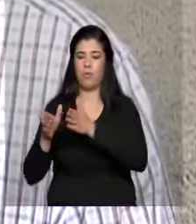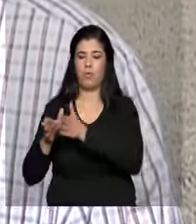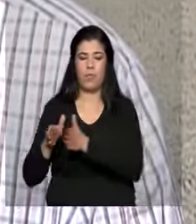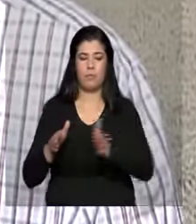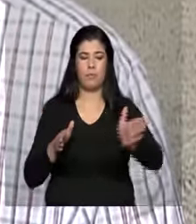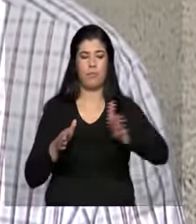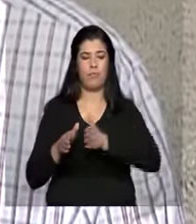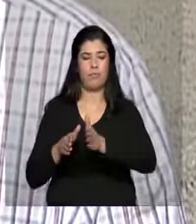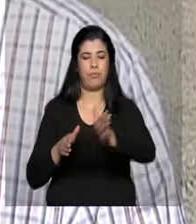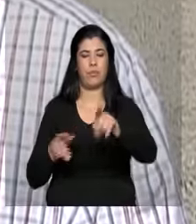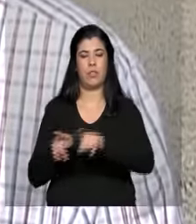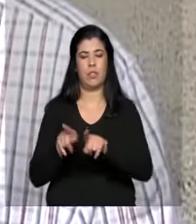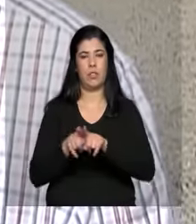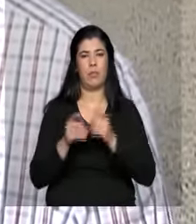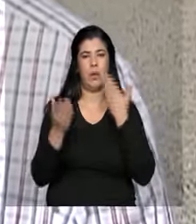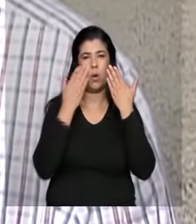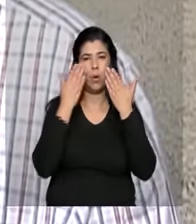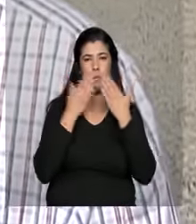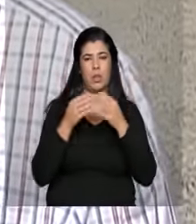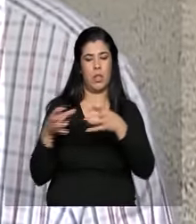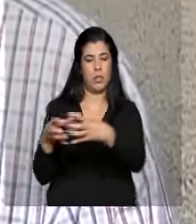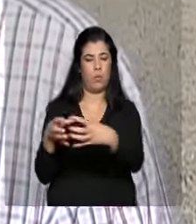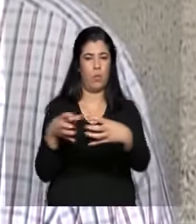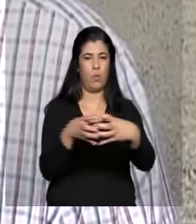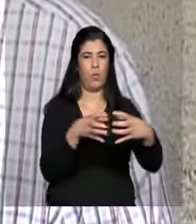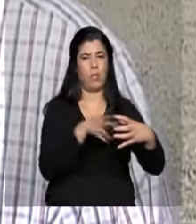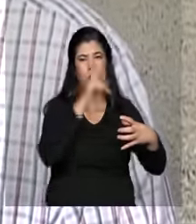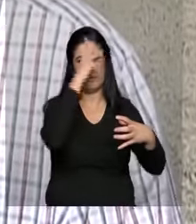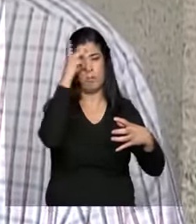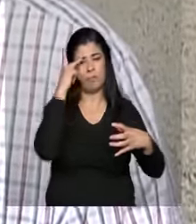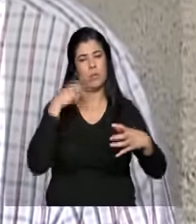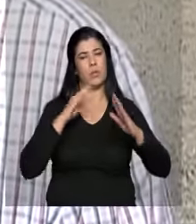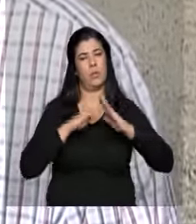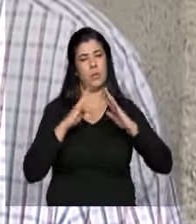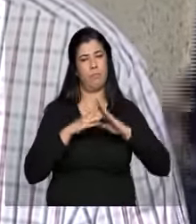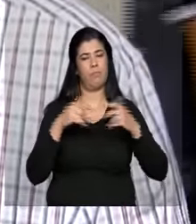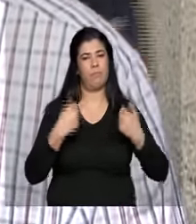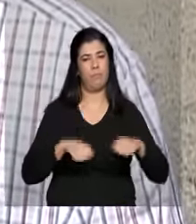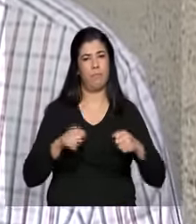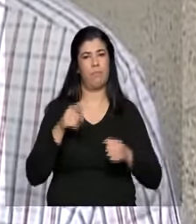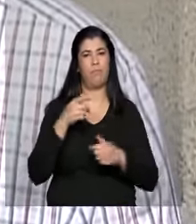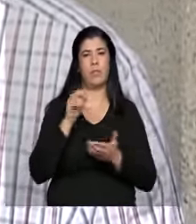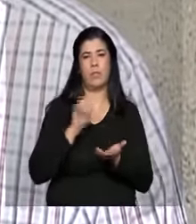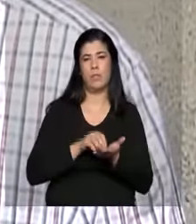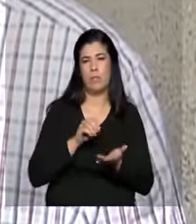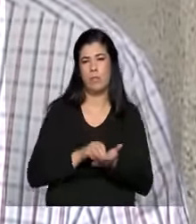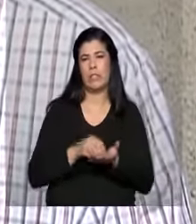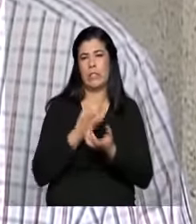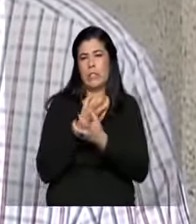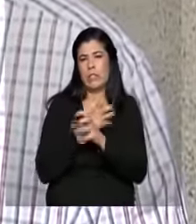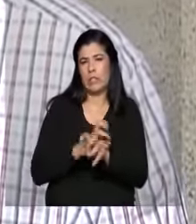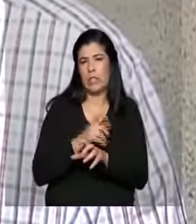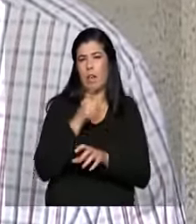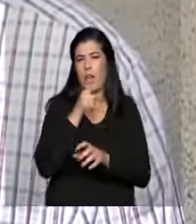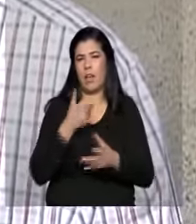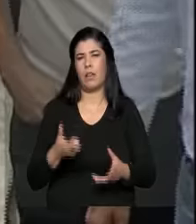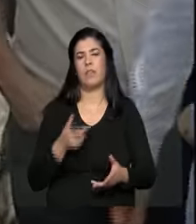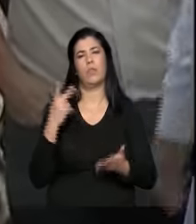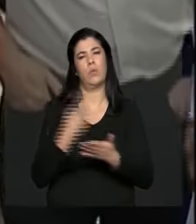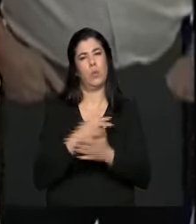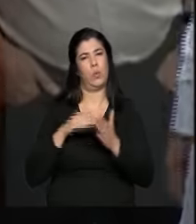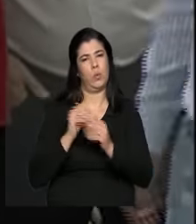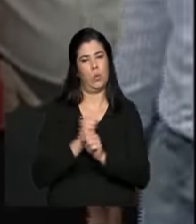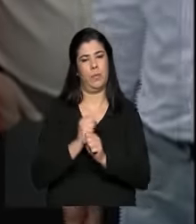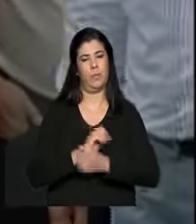aqui ao redor de comunidades que realmente necessitam das questões da água, por conta da seca, que realmente foi muito forte.